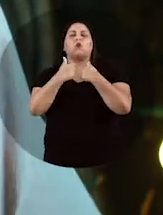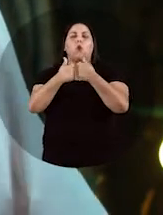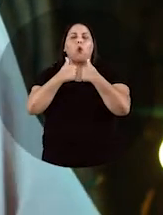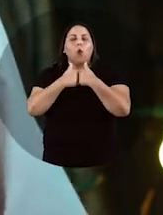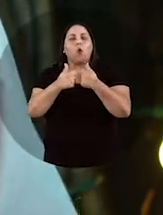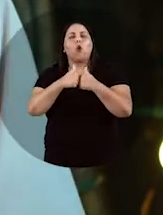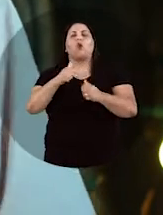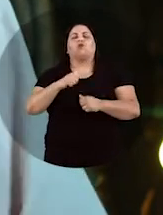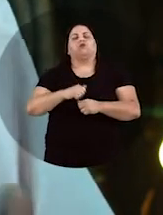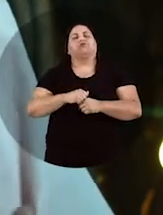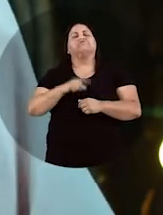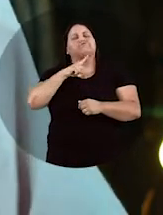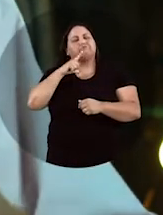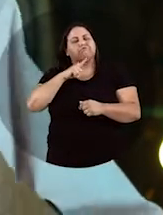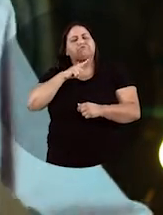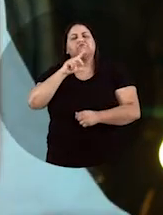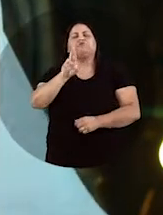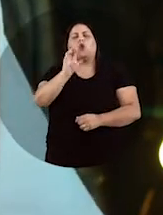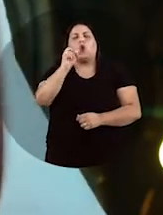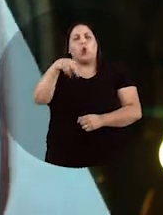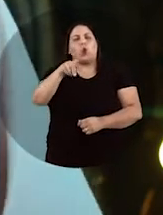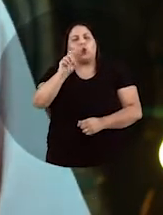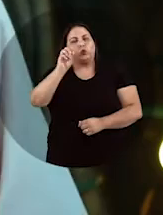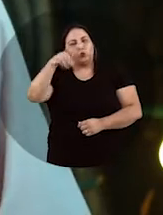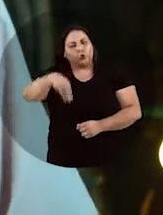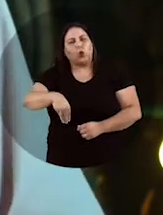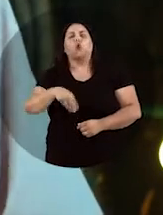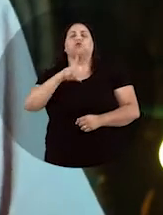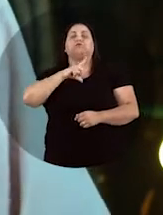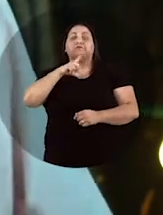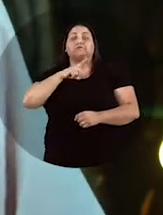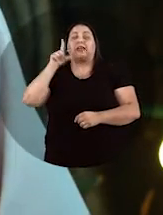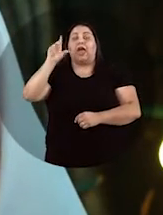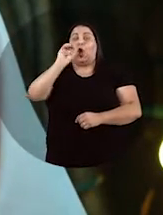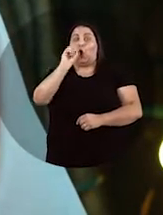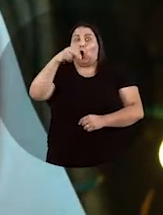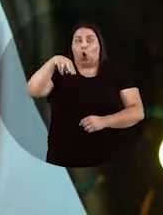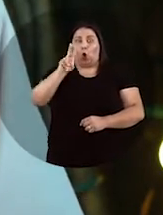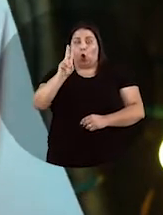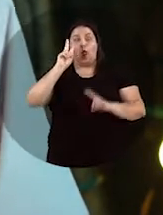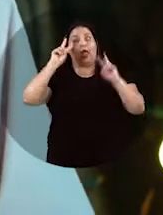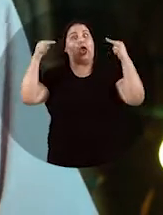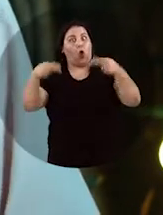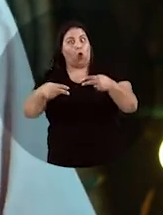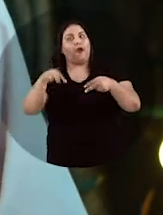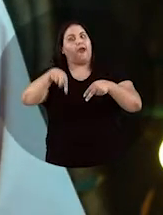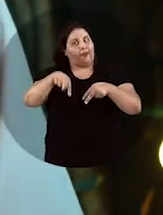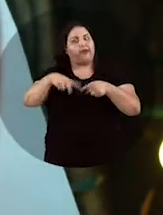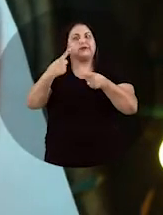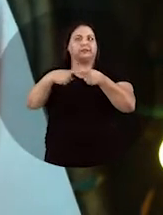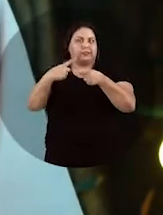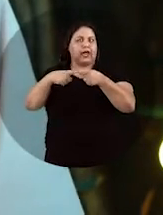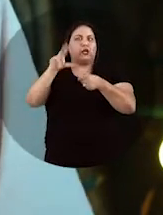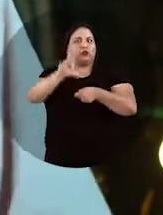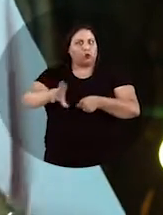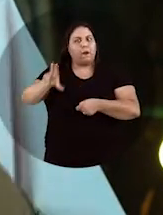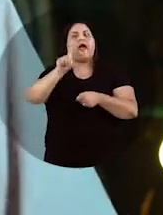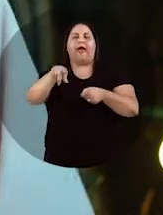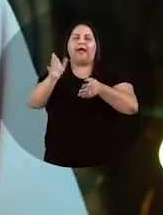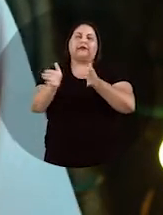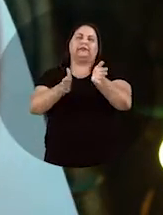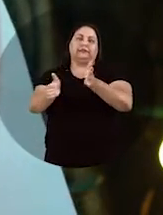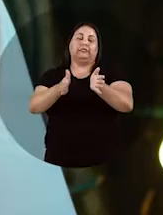Rondon Pacheco, agora, fomos reconhecidos pela ONU como uma cidade acessível. Mas você tem toda a razão. Precisamos